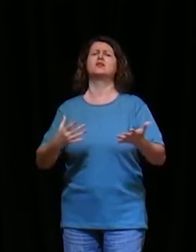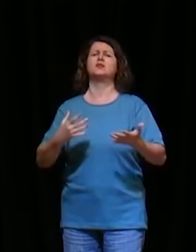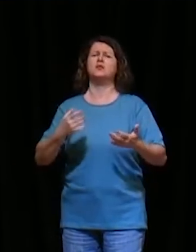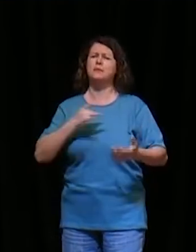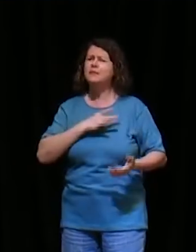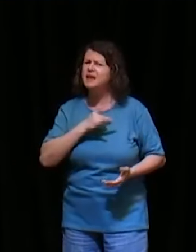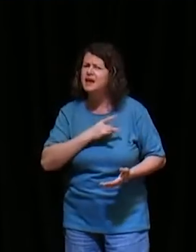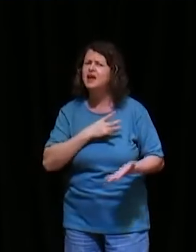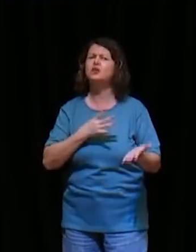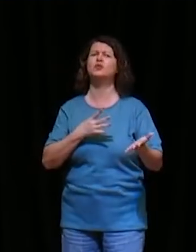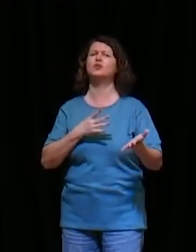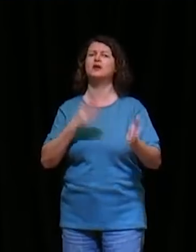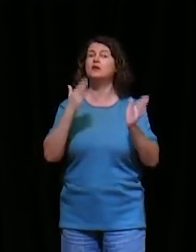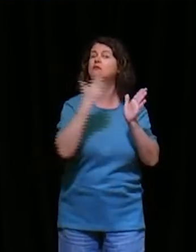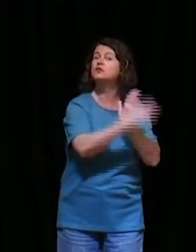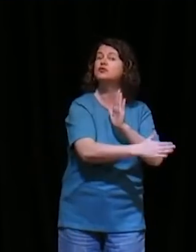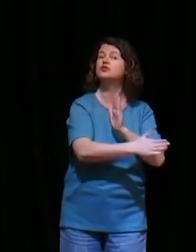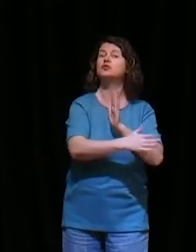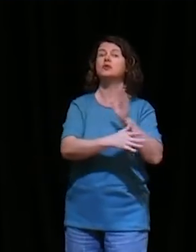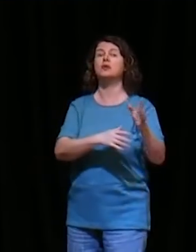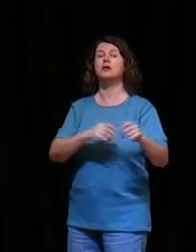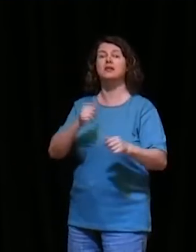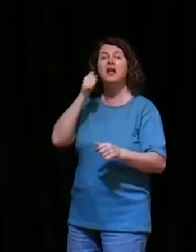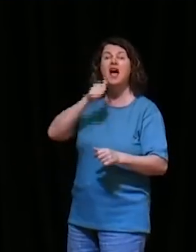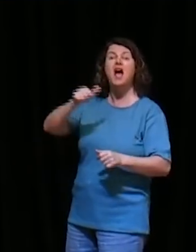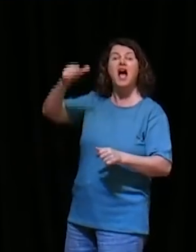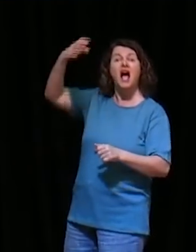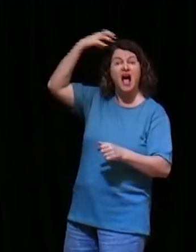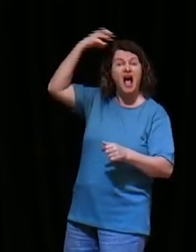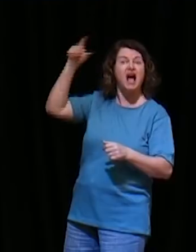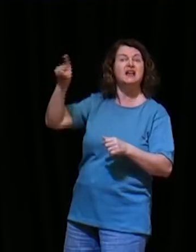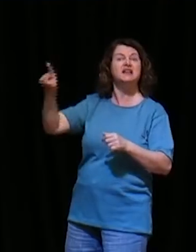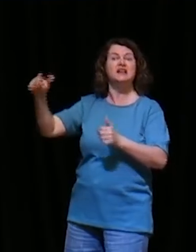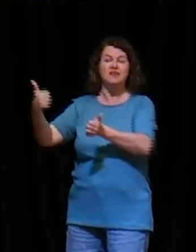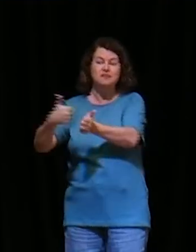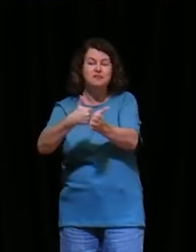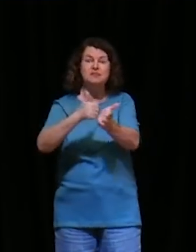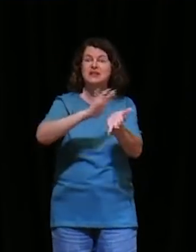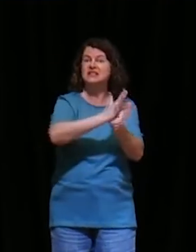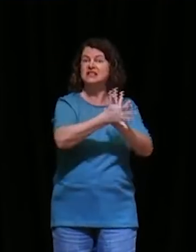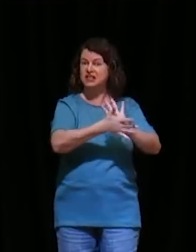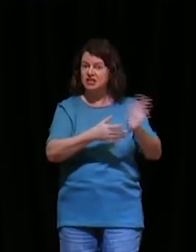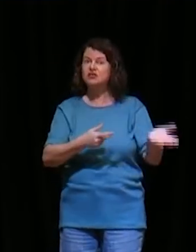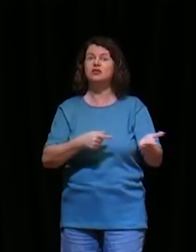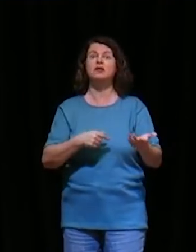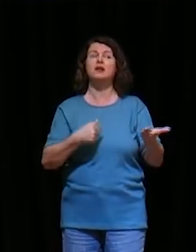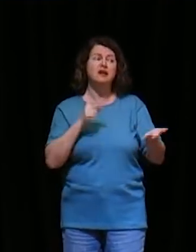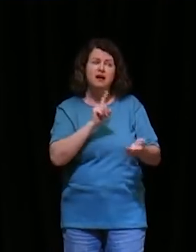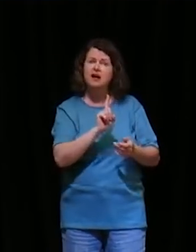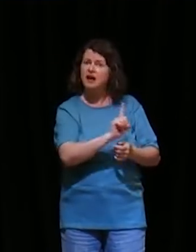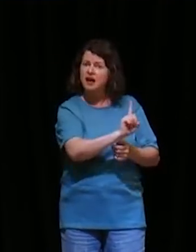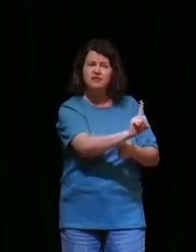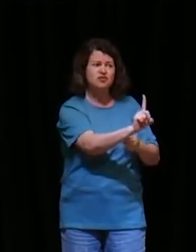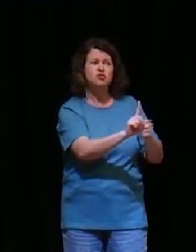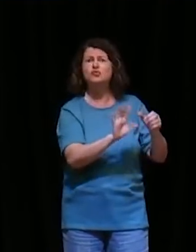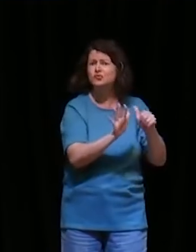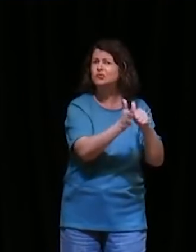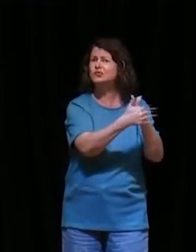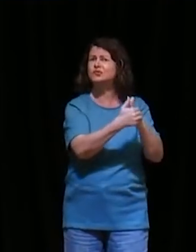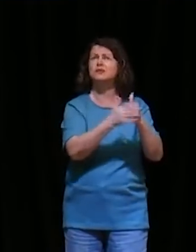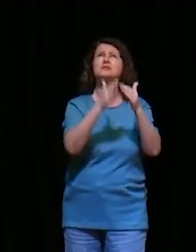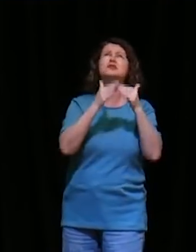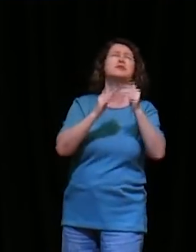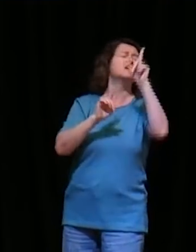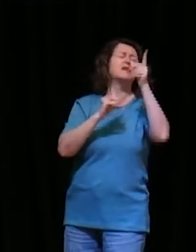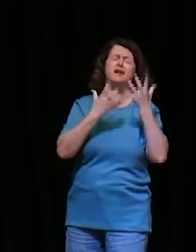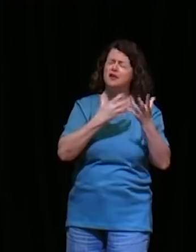rainha Jezabel, ele pede para si, para desistir, ele pede a morte em um determinado momento, quer dizer, ele é um homem que